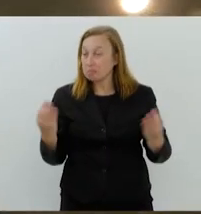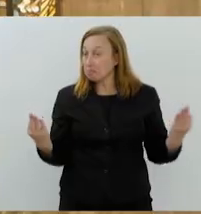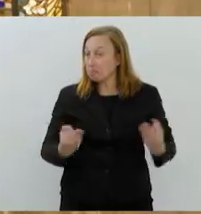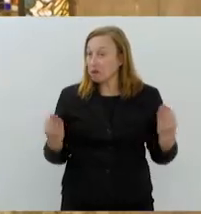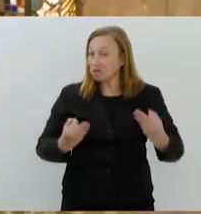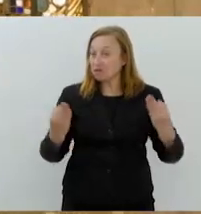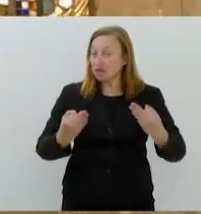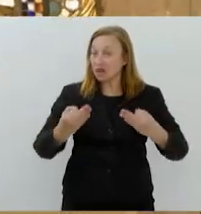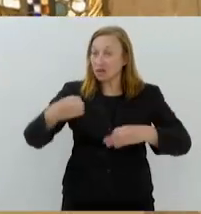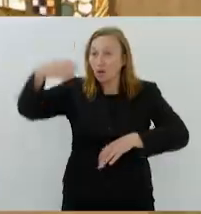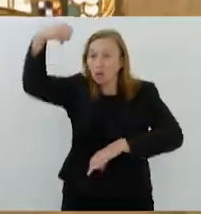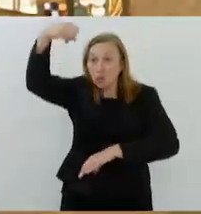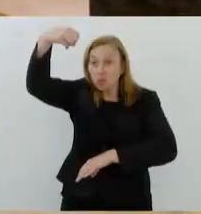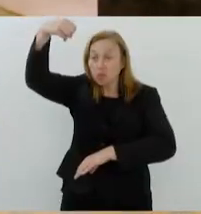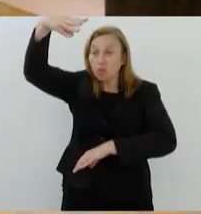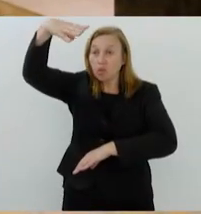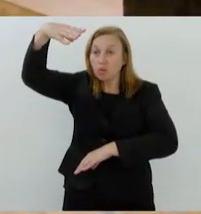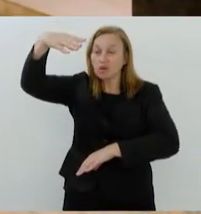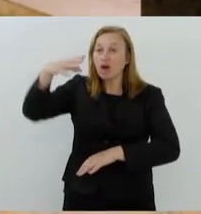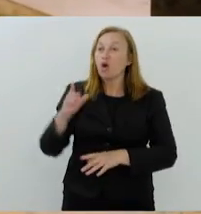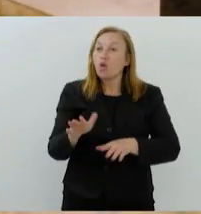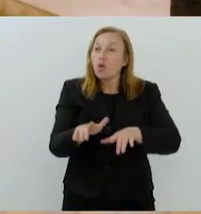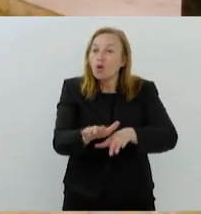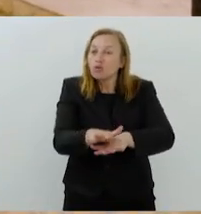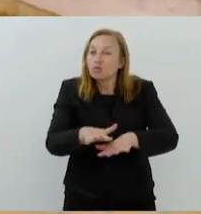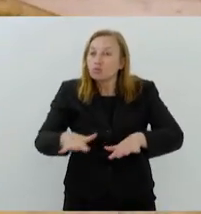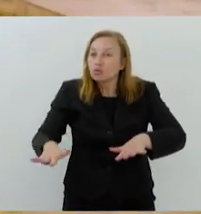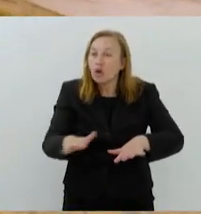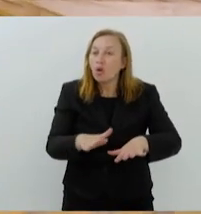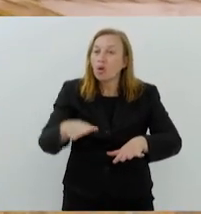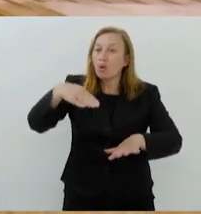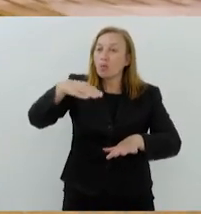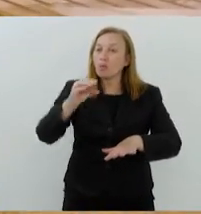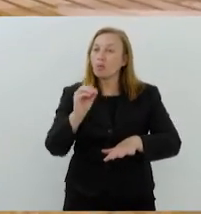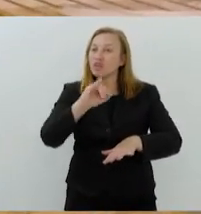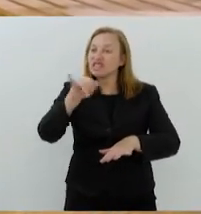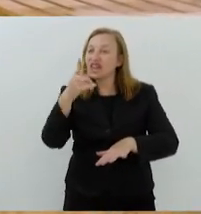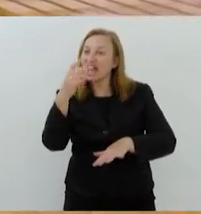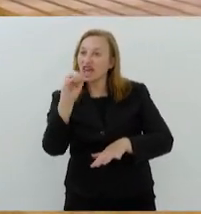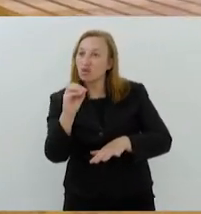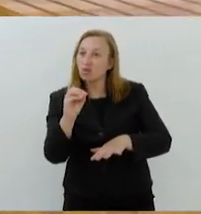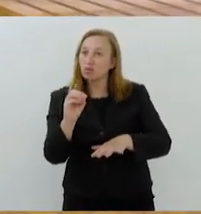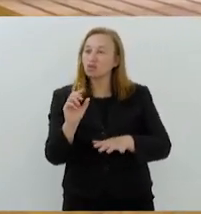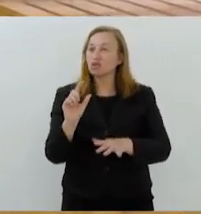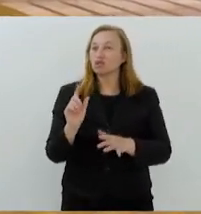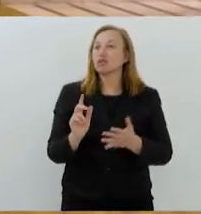indireta e vitrais. O piso é feito em mosaicos de formas geométricas.